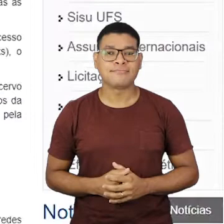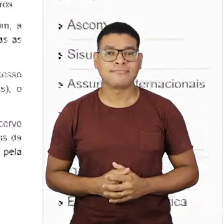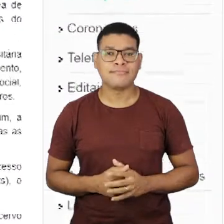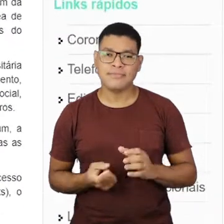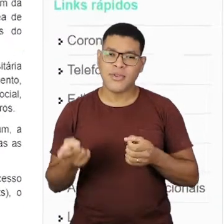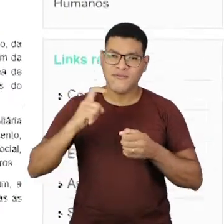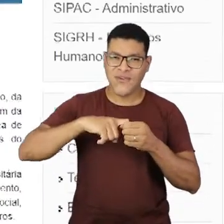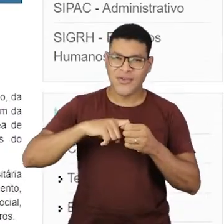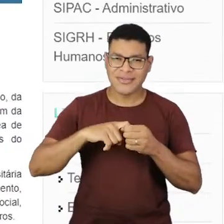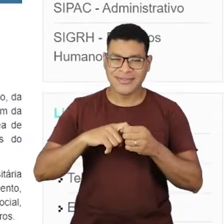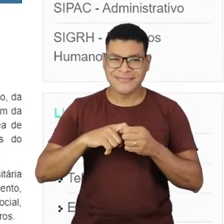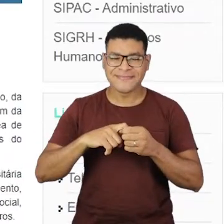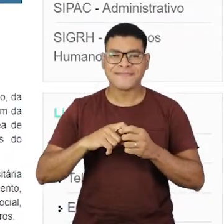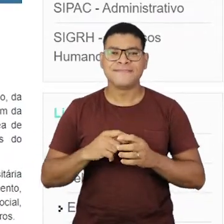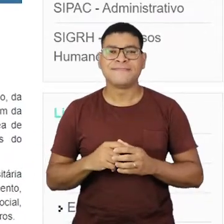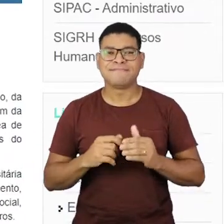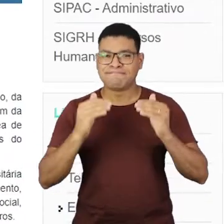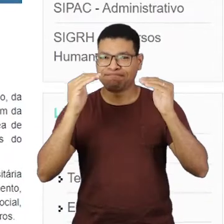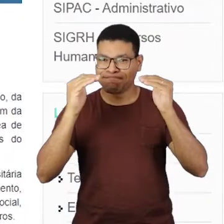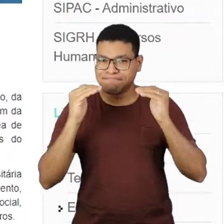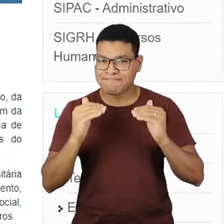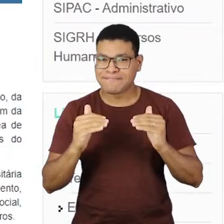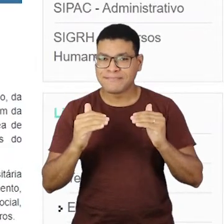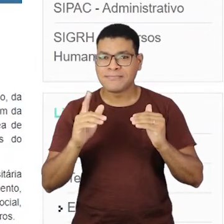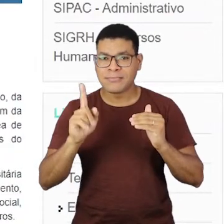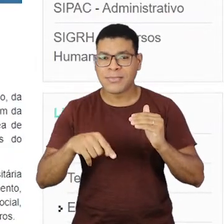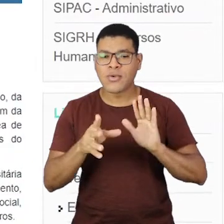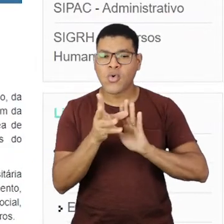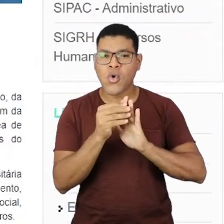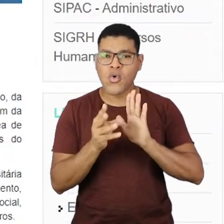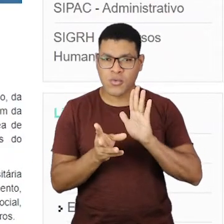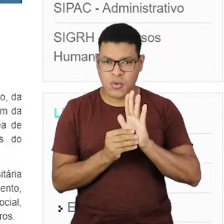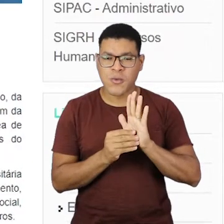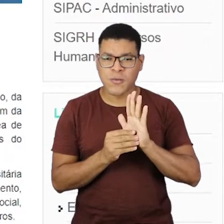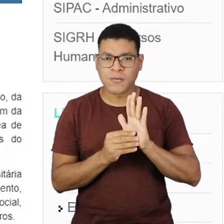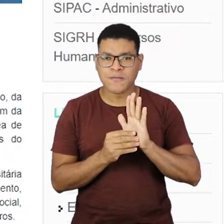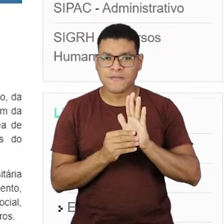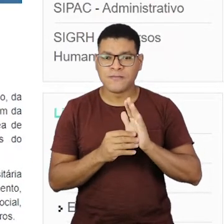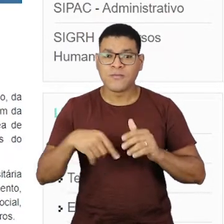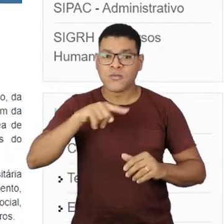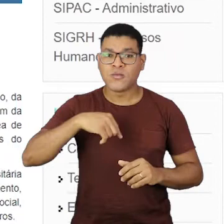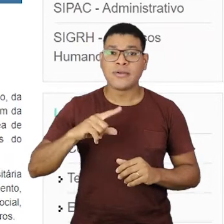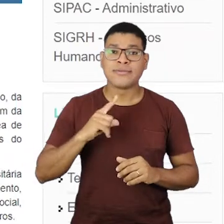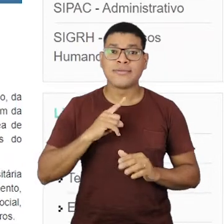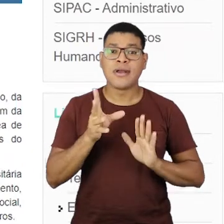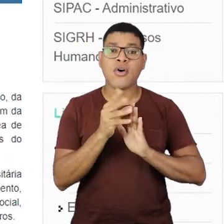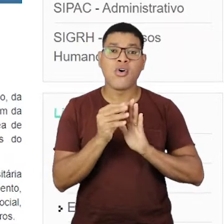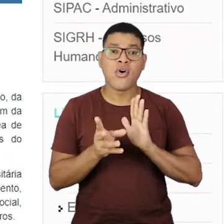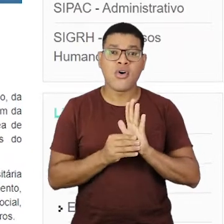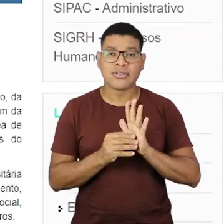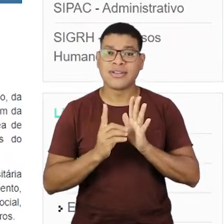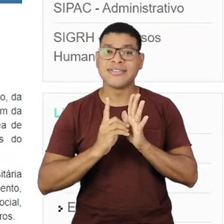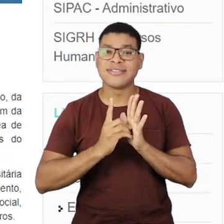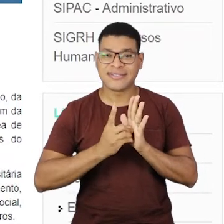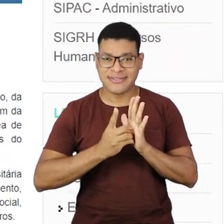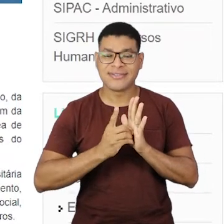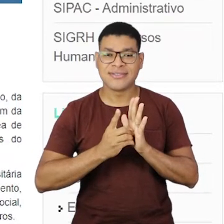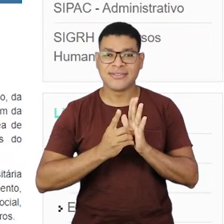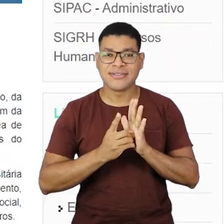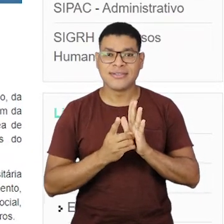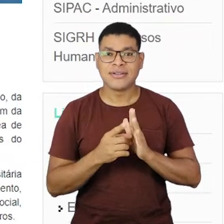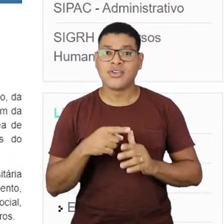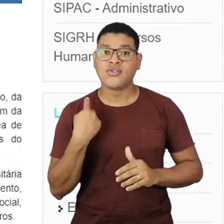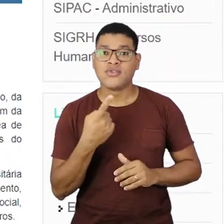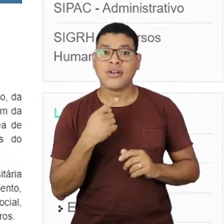Retornando aqui para os conteúdos, nós temos aqui conteúdo digital,